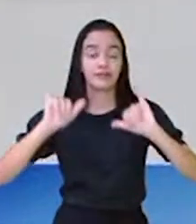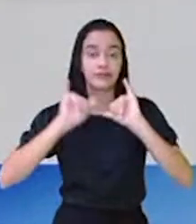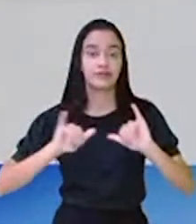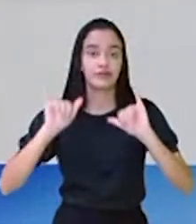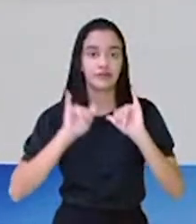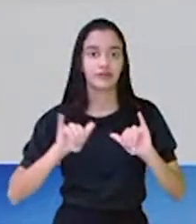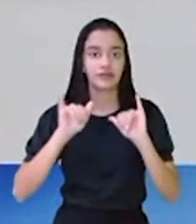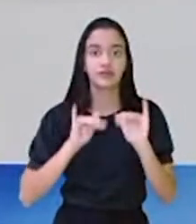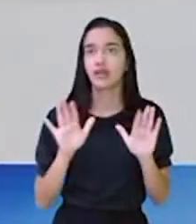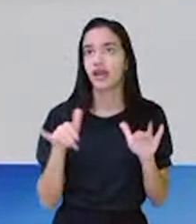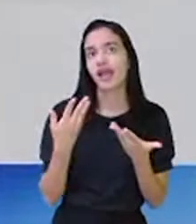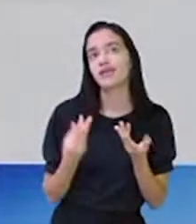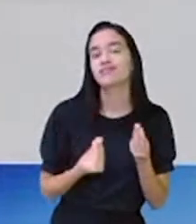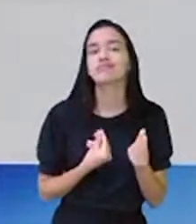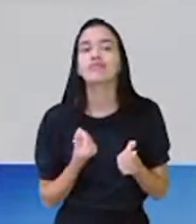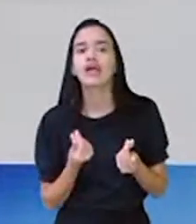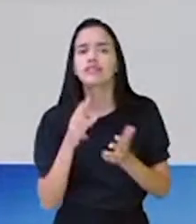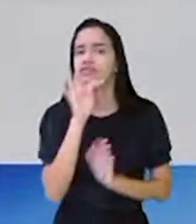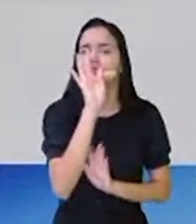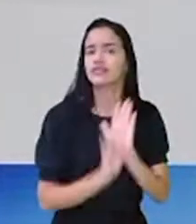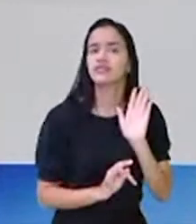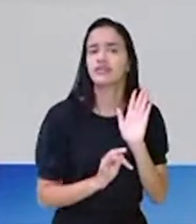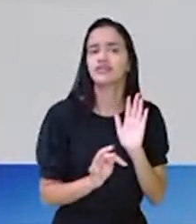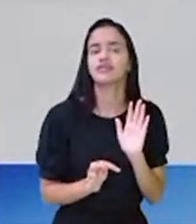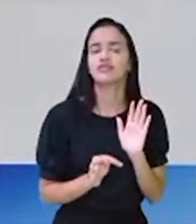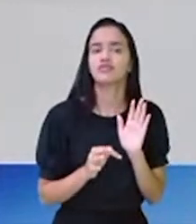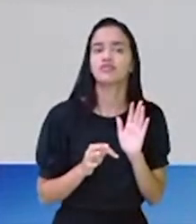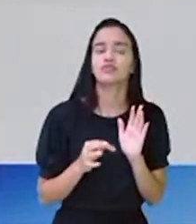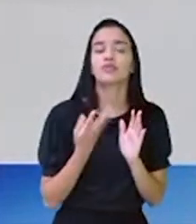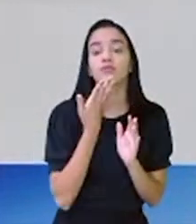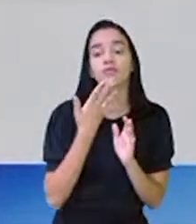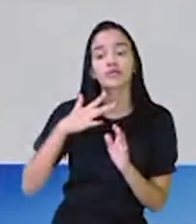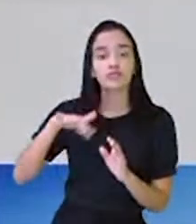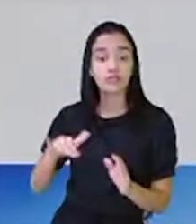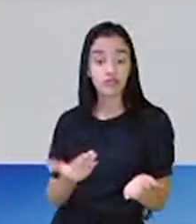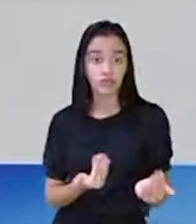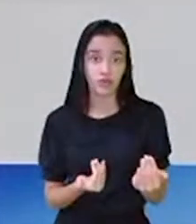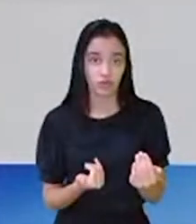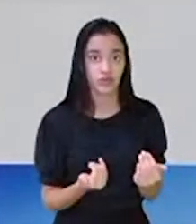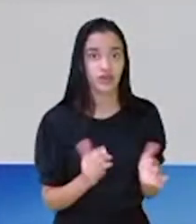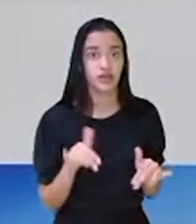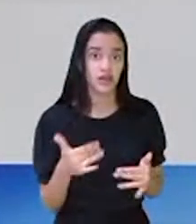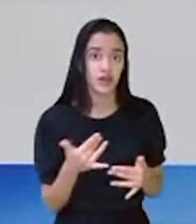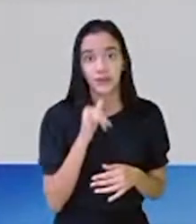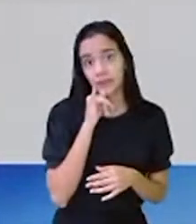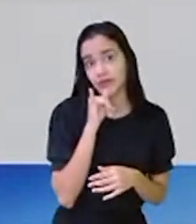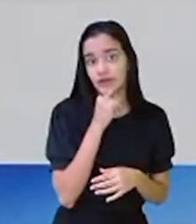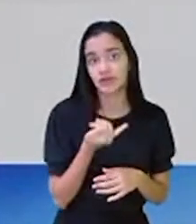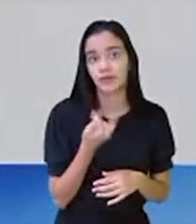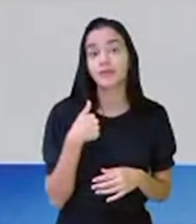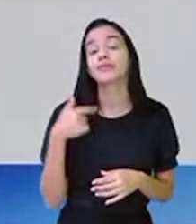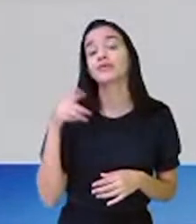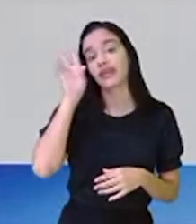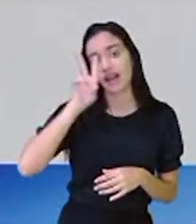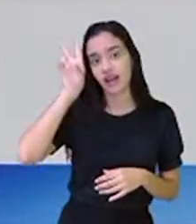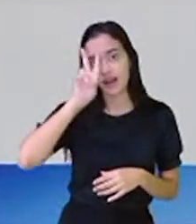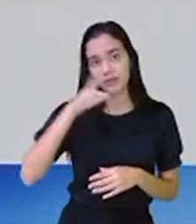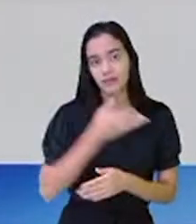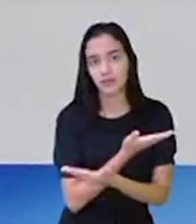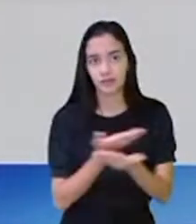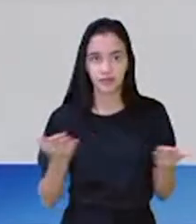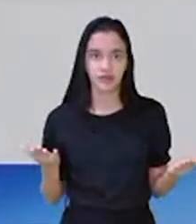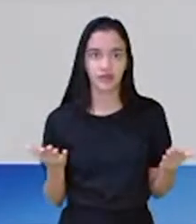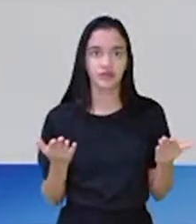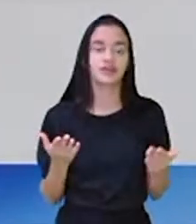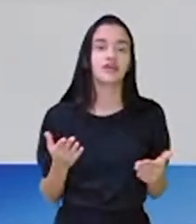trazem textos voltados para o público infantil juvenil. E aí, eu poderia até lembrar para vocês